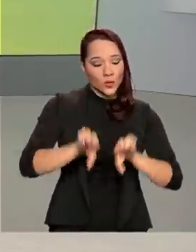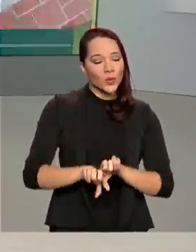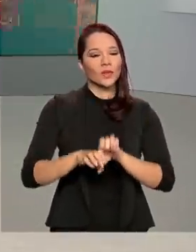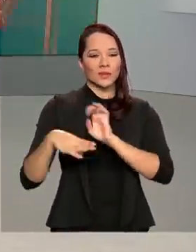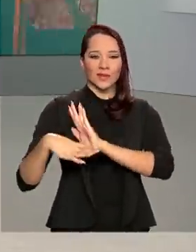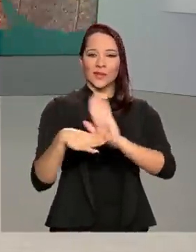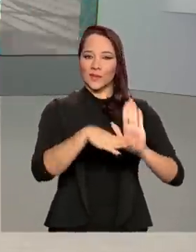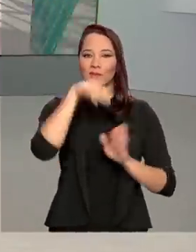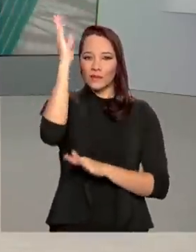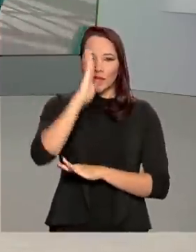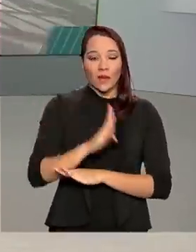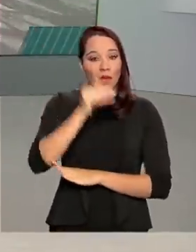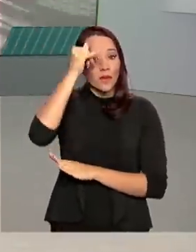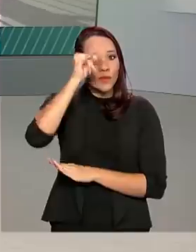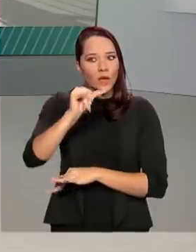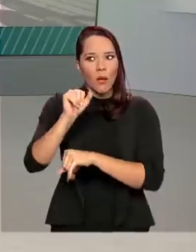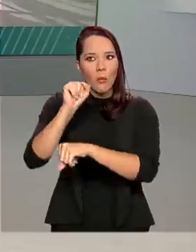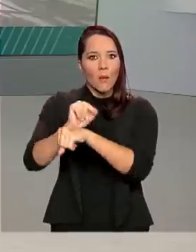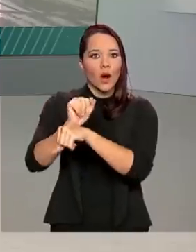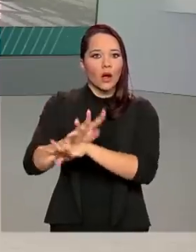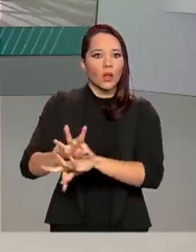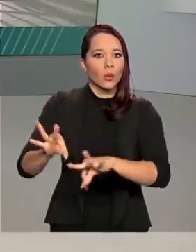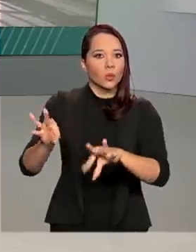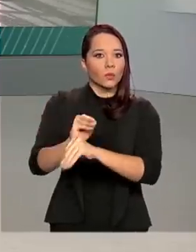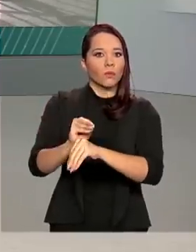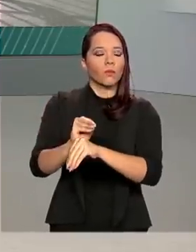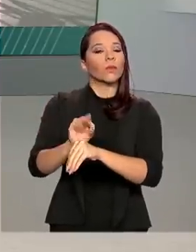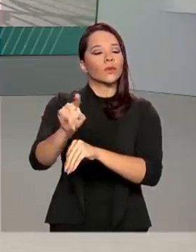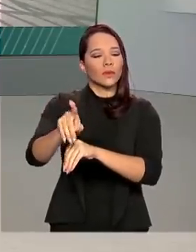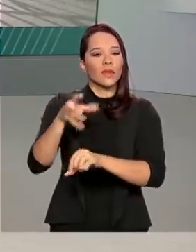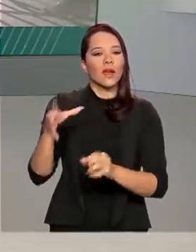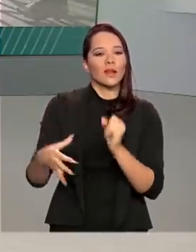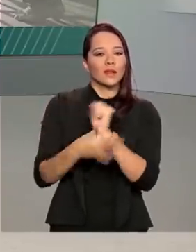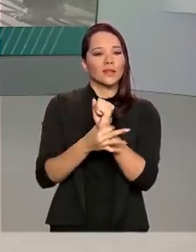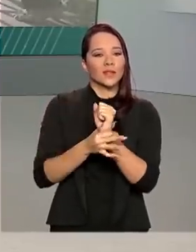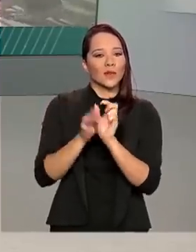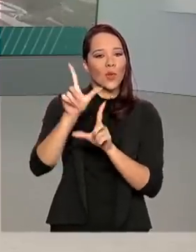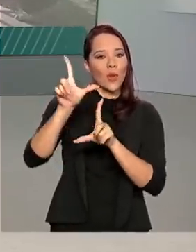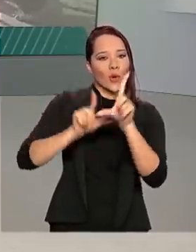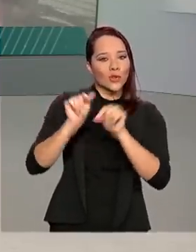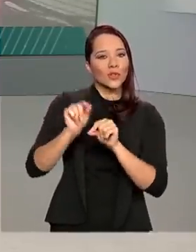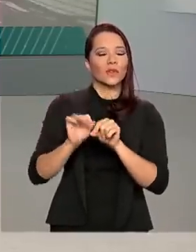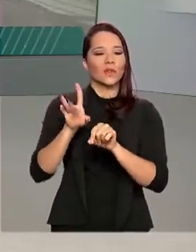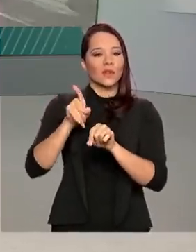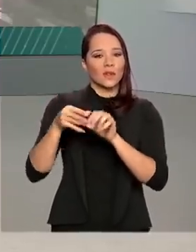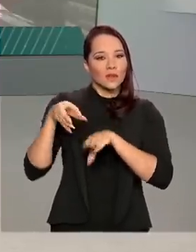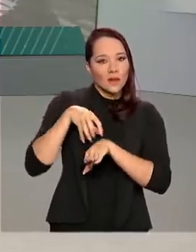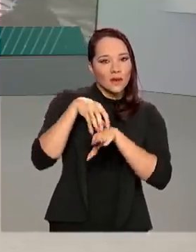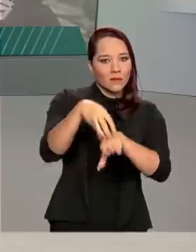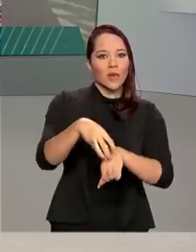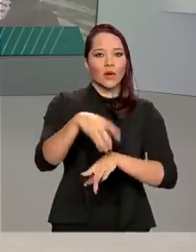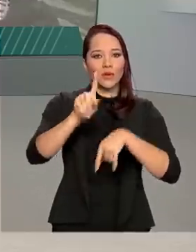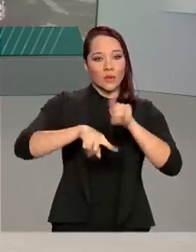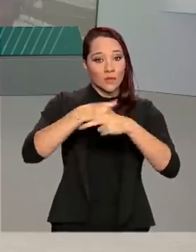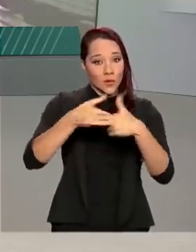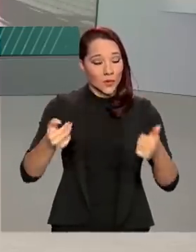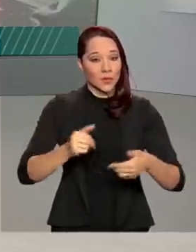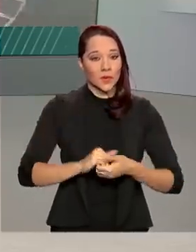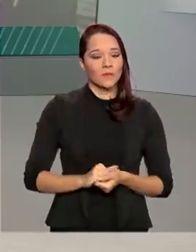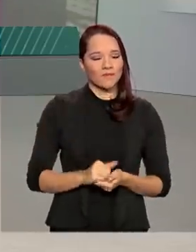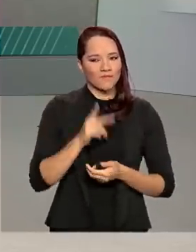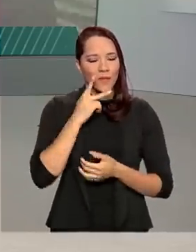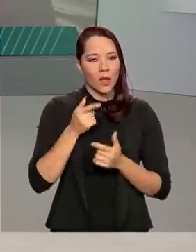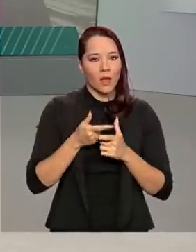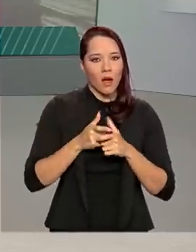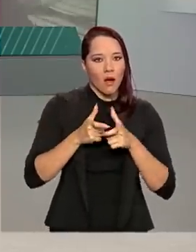ajudando o Brasil a evitar a paralisação total, garantindo a logística para transporte da produção. E quando se fala em